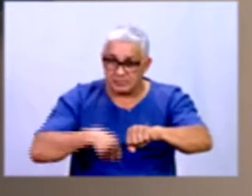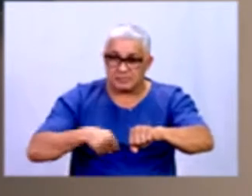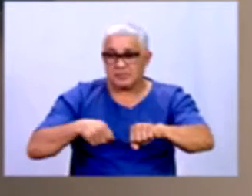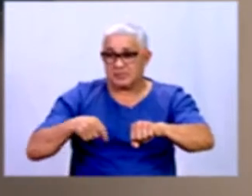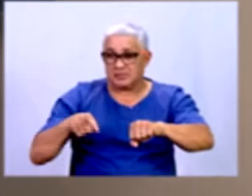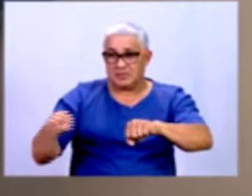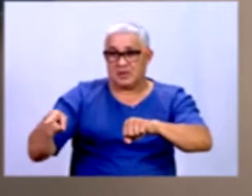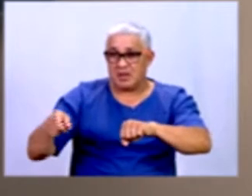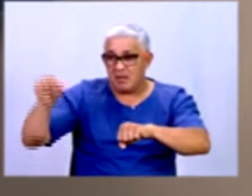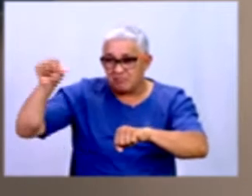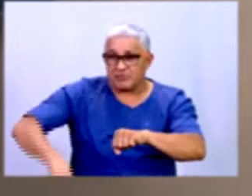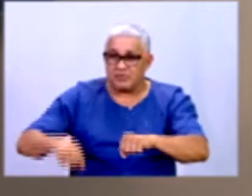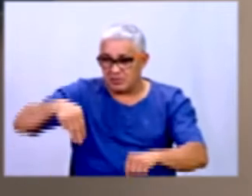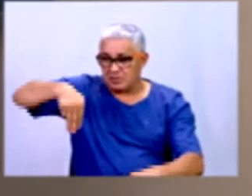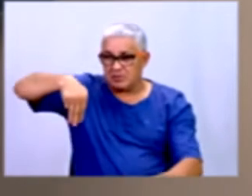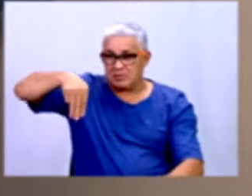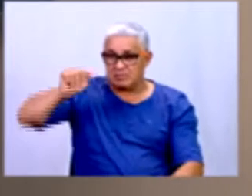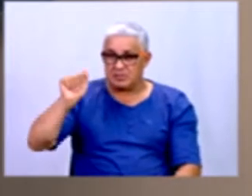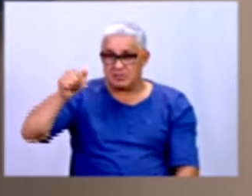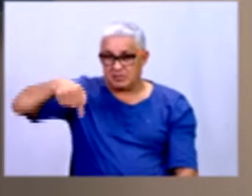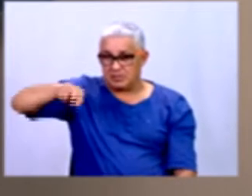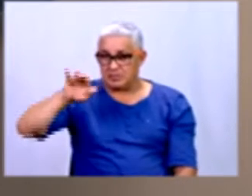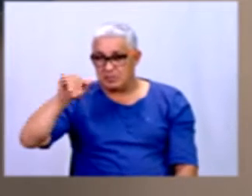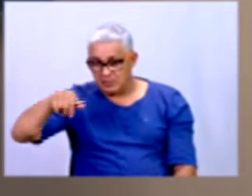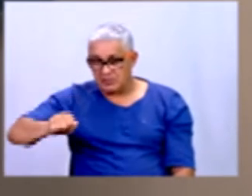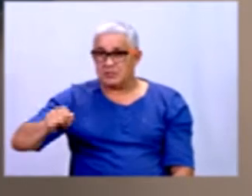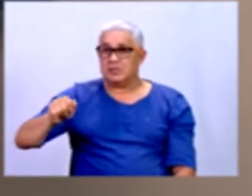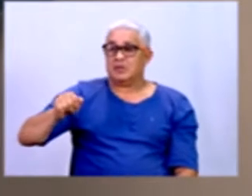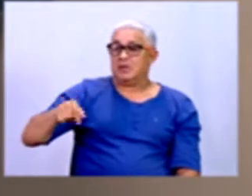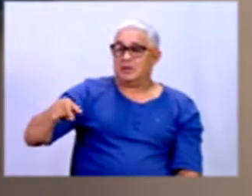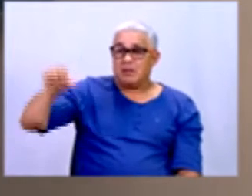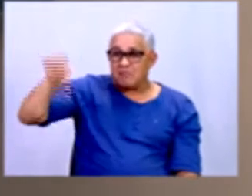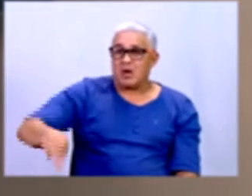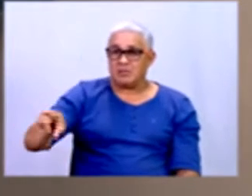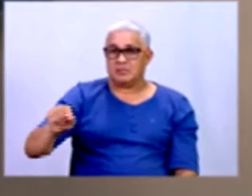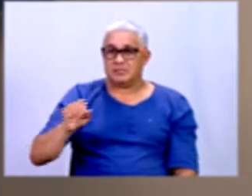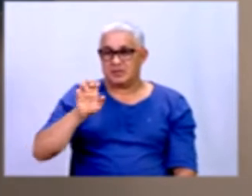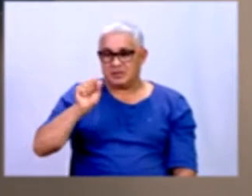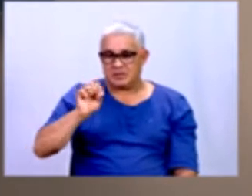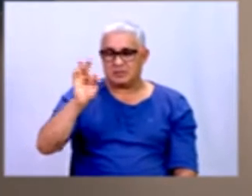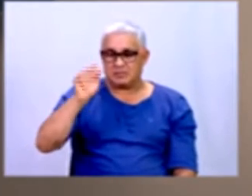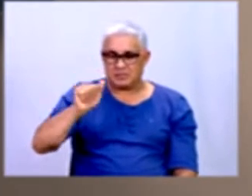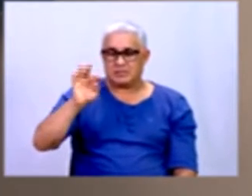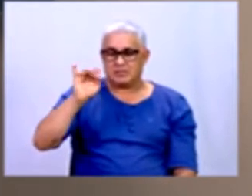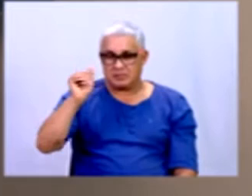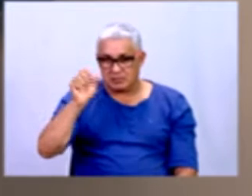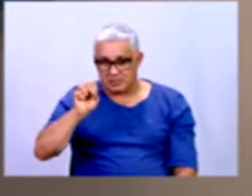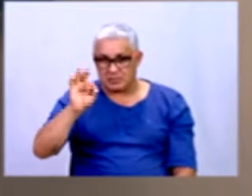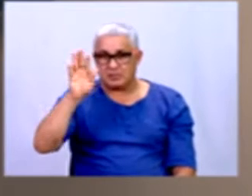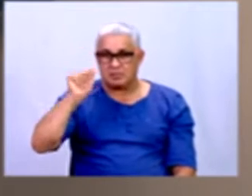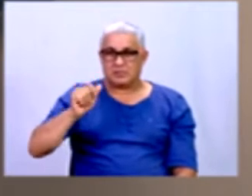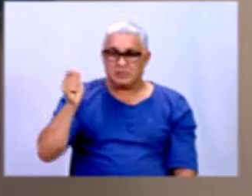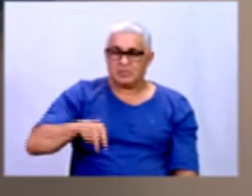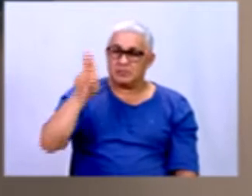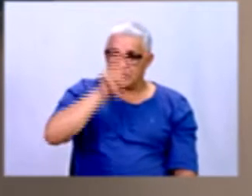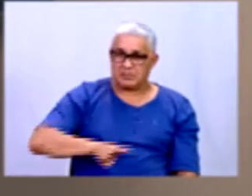estava mal regulada, só pelo tempo que a peça... Então, assim, a estatística, ela é usada... A gente pode fazer isso para